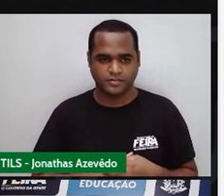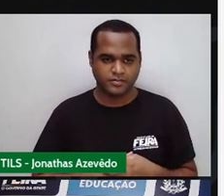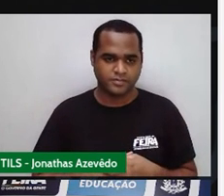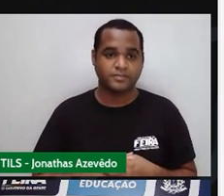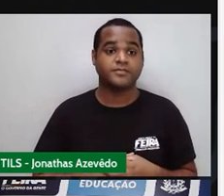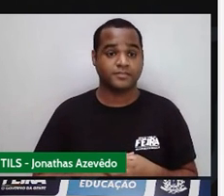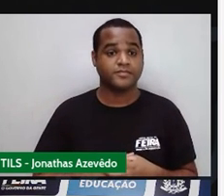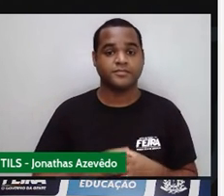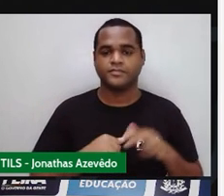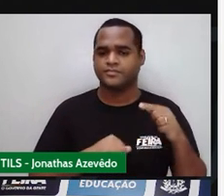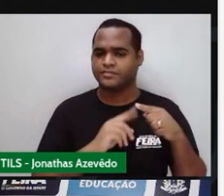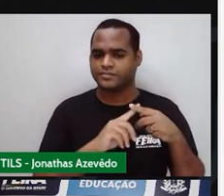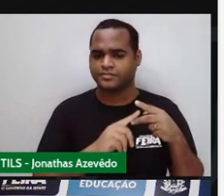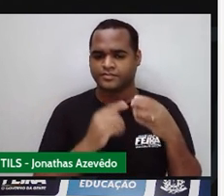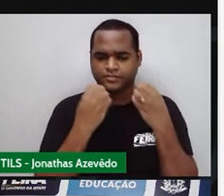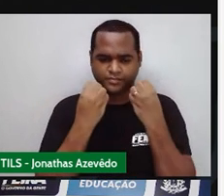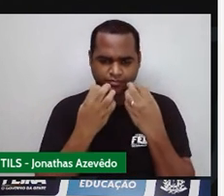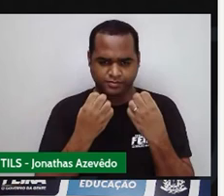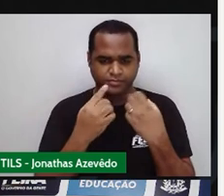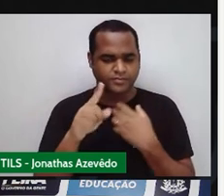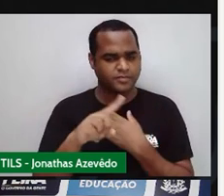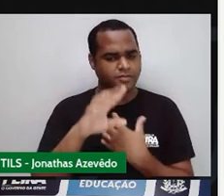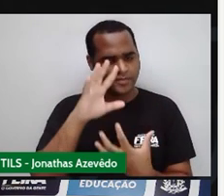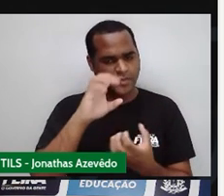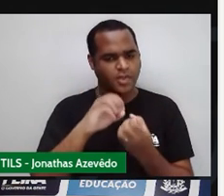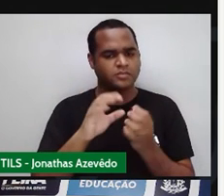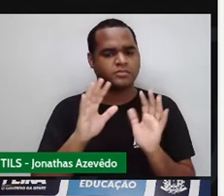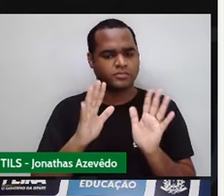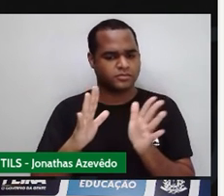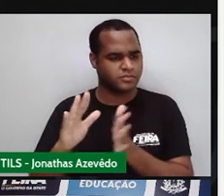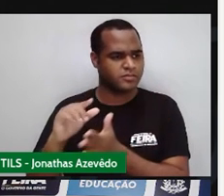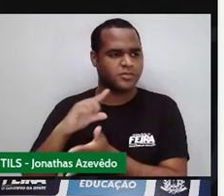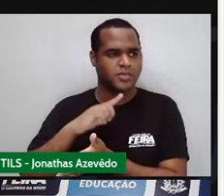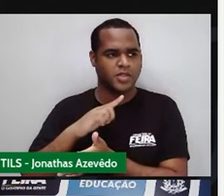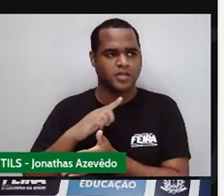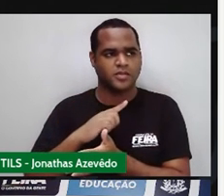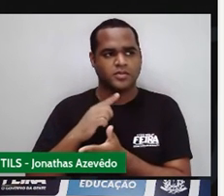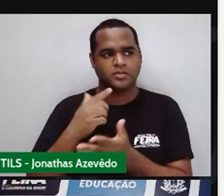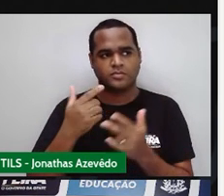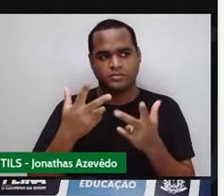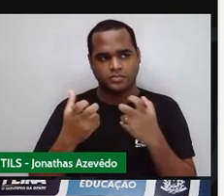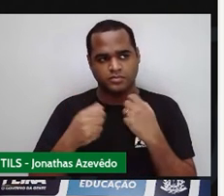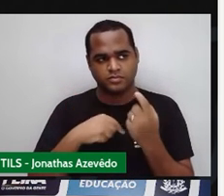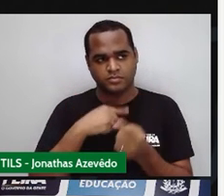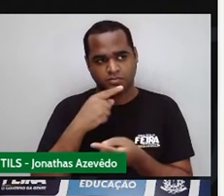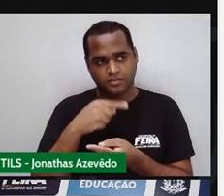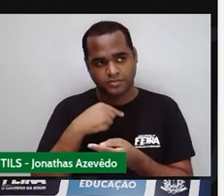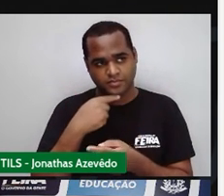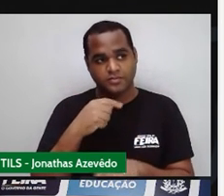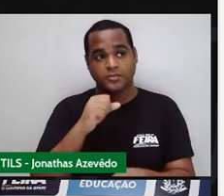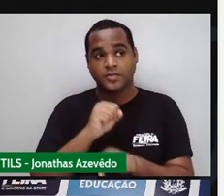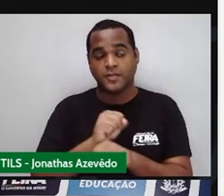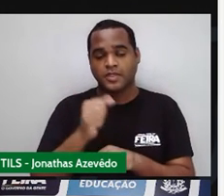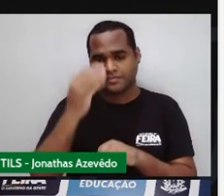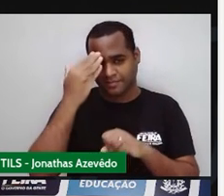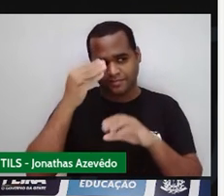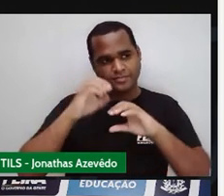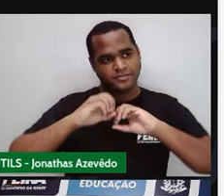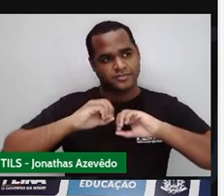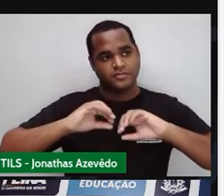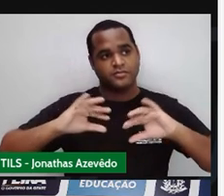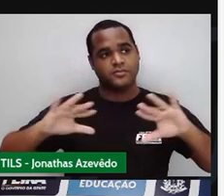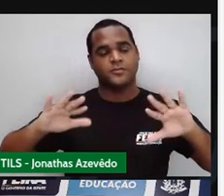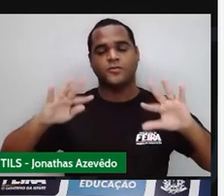tudo bem se até então você não conseguiu entender tudo o que eu fiz aqui.